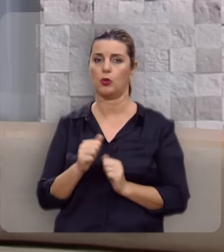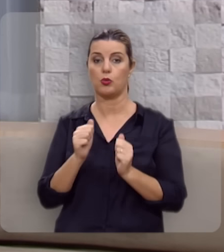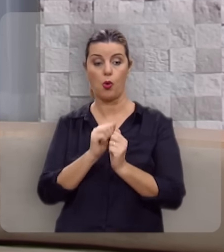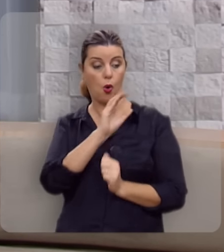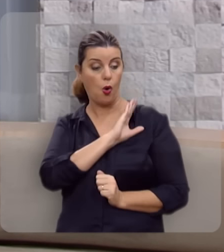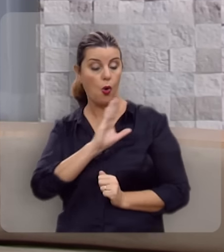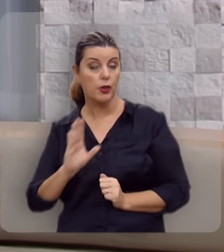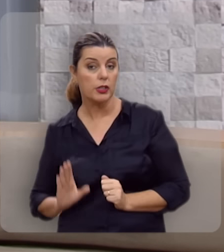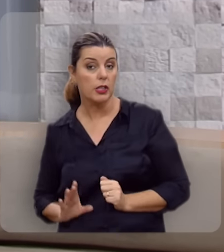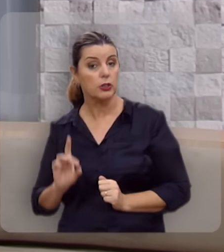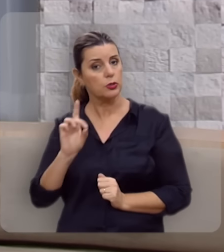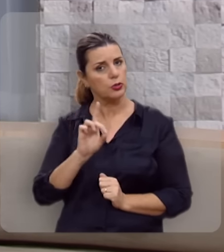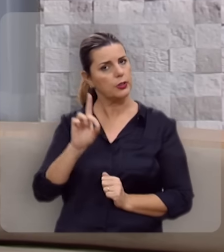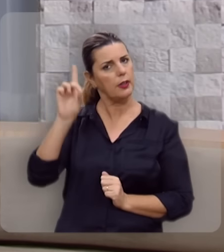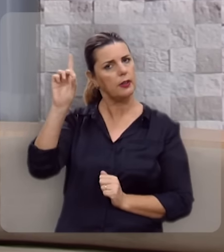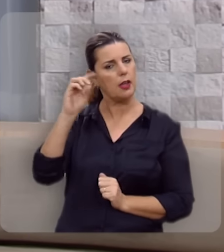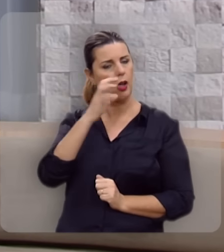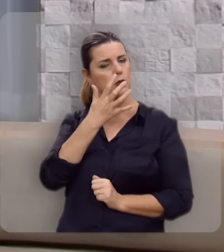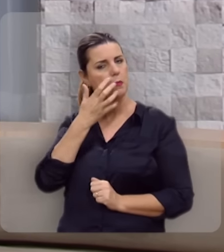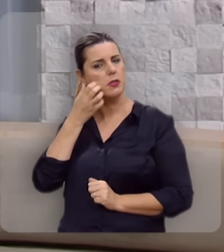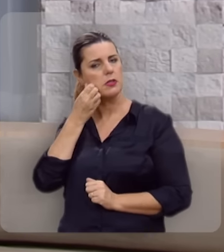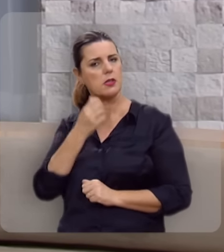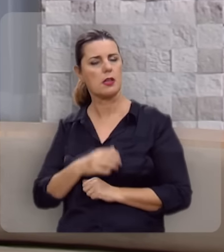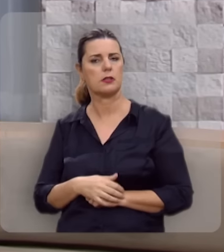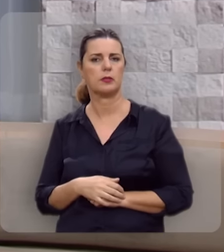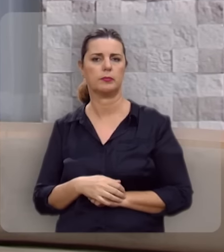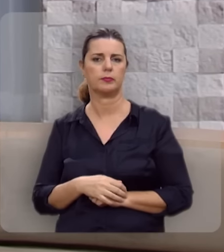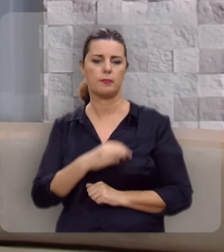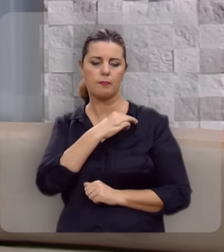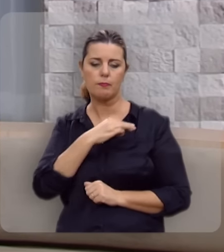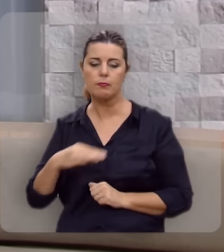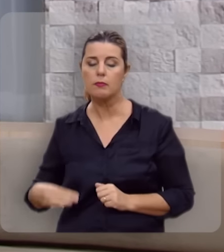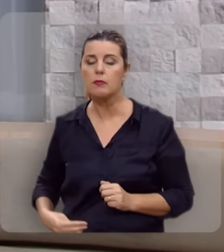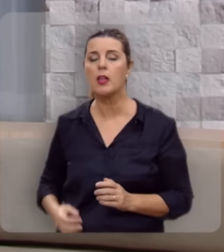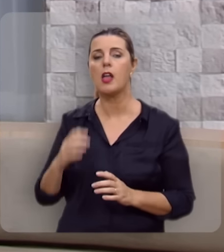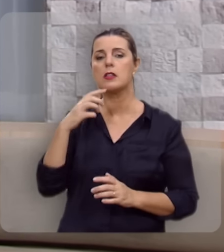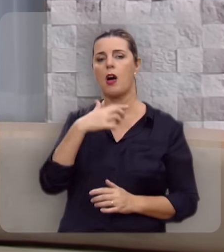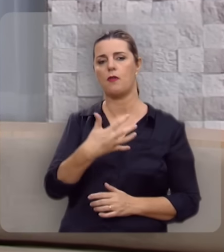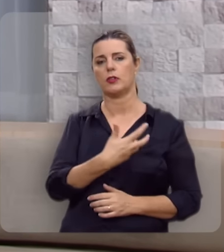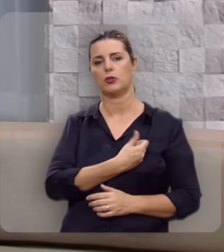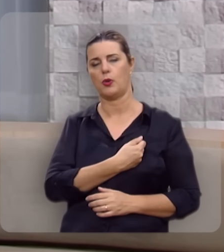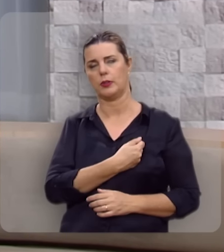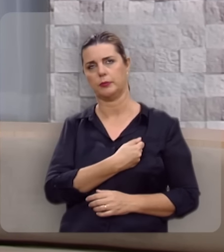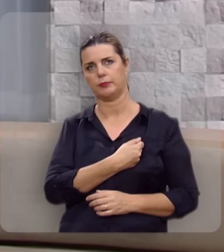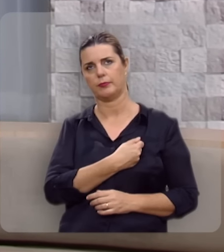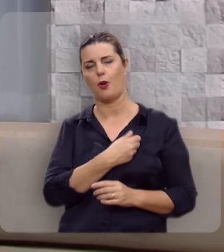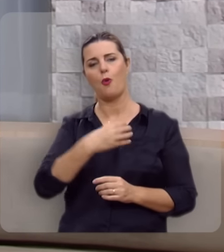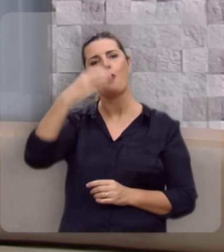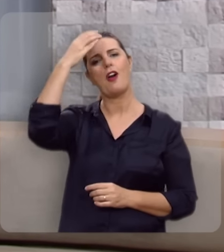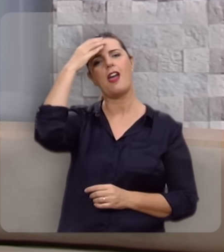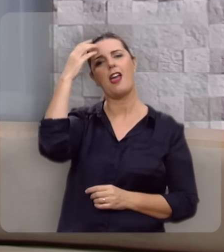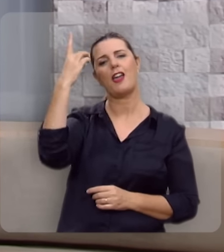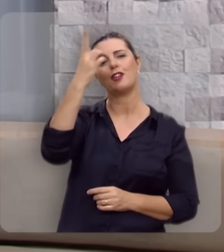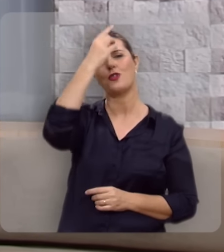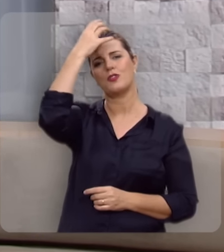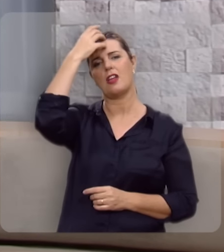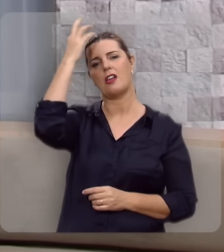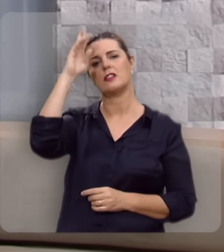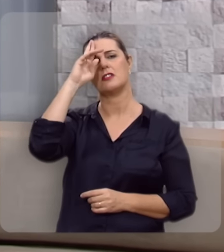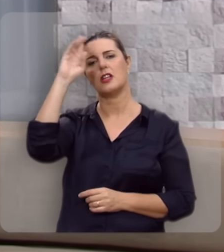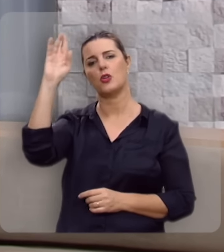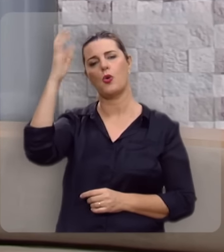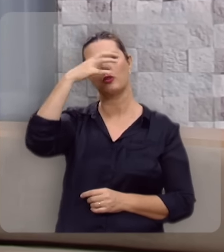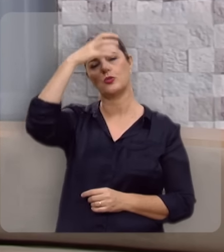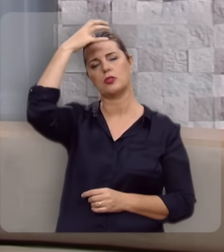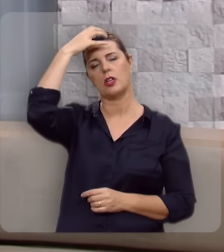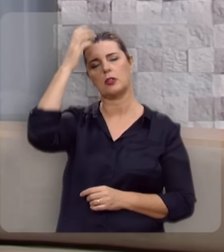Deus e com o Cristo de Deus, o Messias, o Salvador, o Rei dos Reis, o Senhor dos